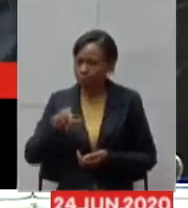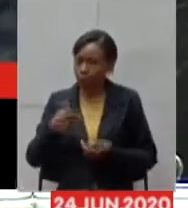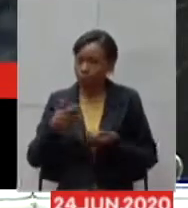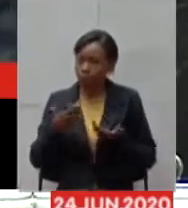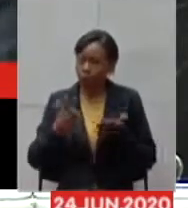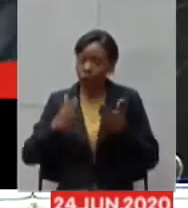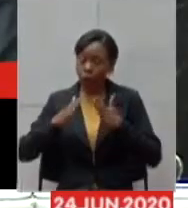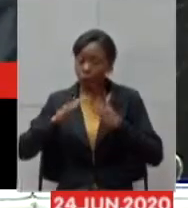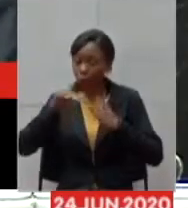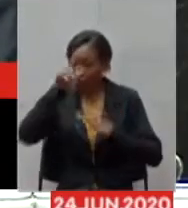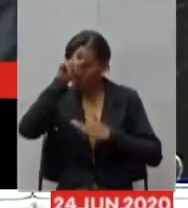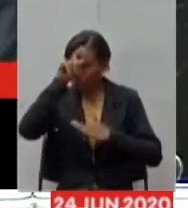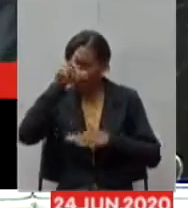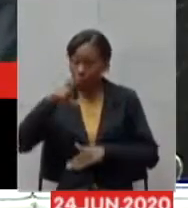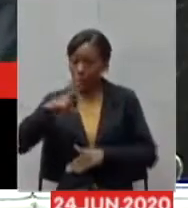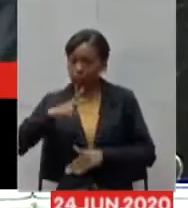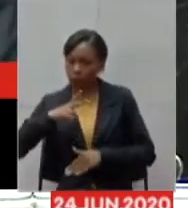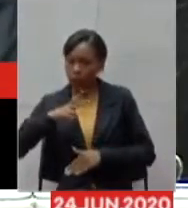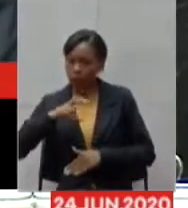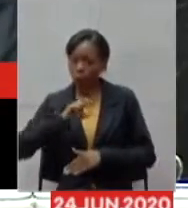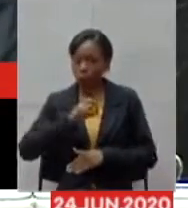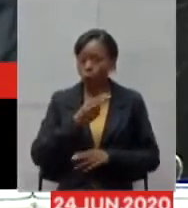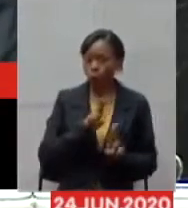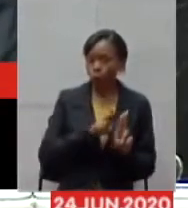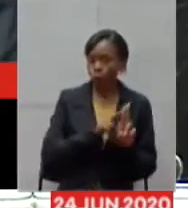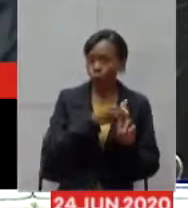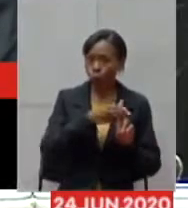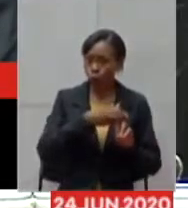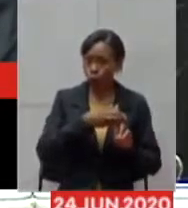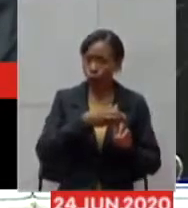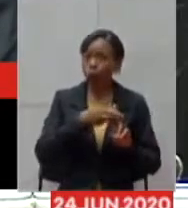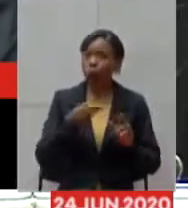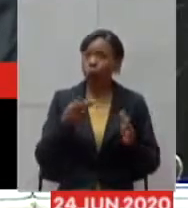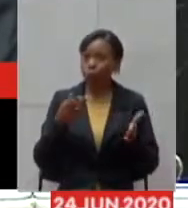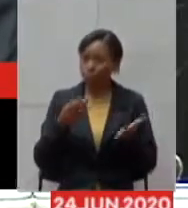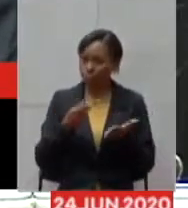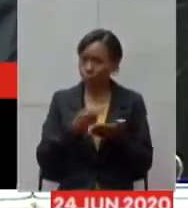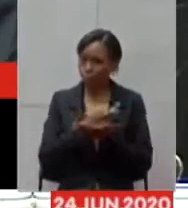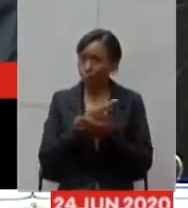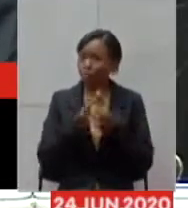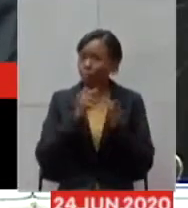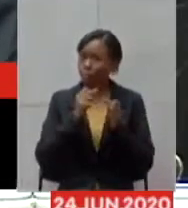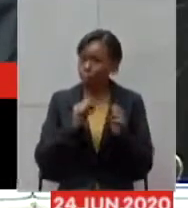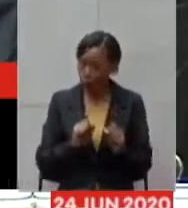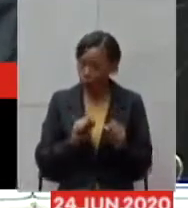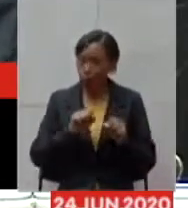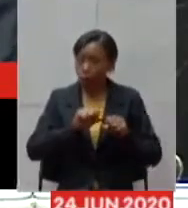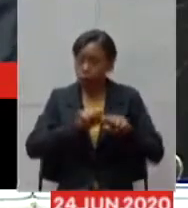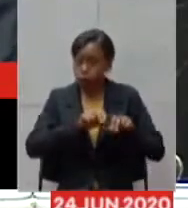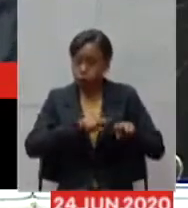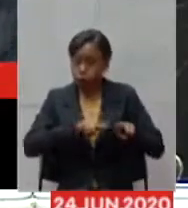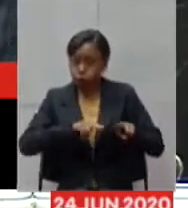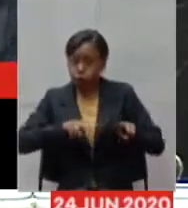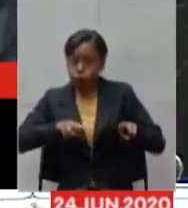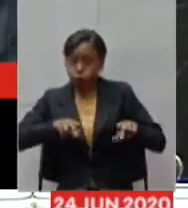SUS eles vão aumentar o volume como um todo eu não entendo que nós teremos hospitais vazios e hospitais